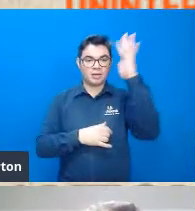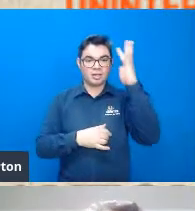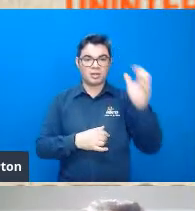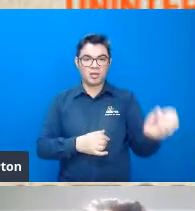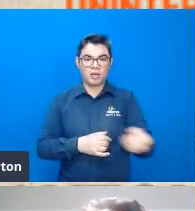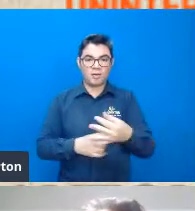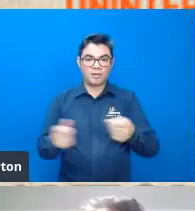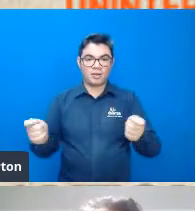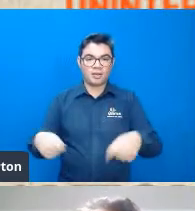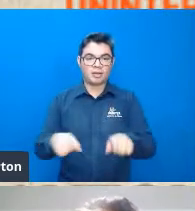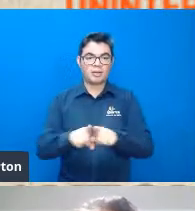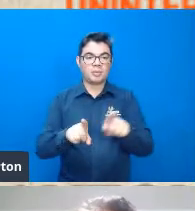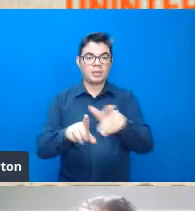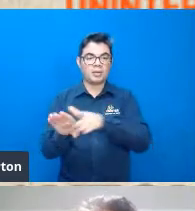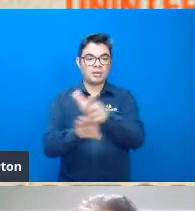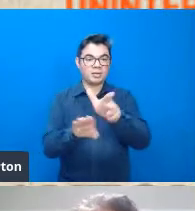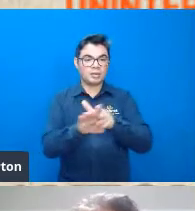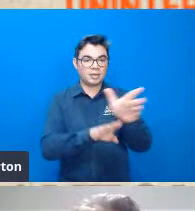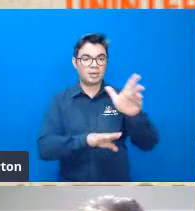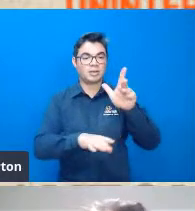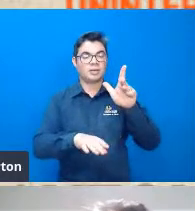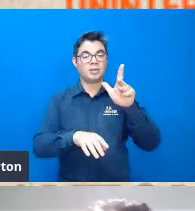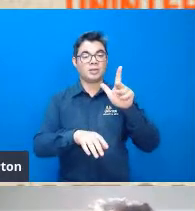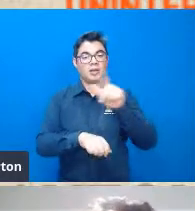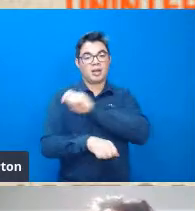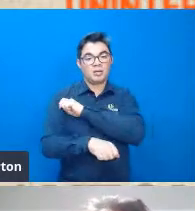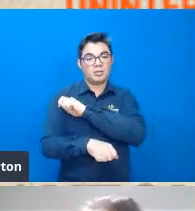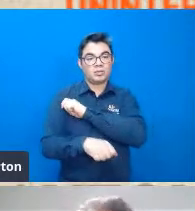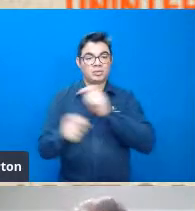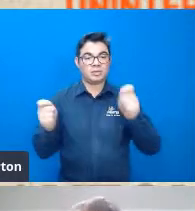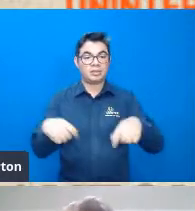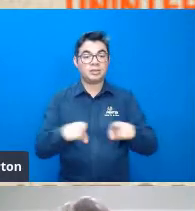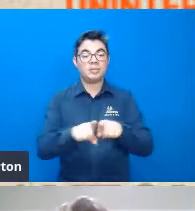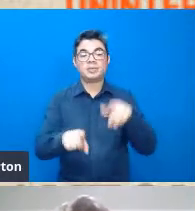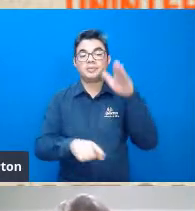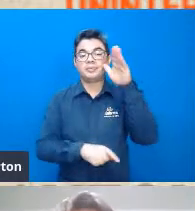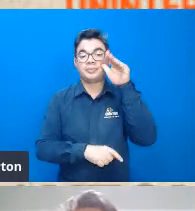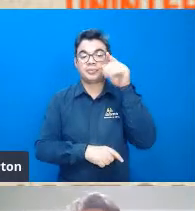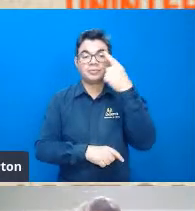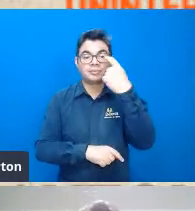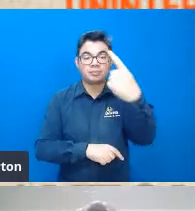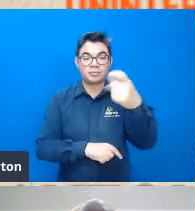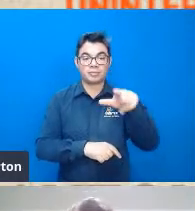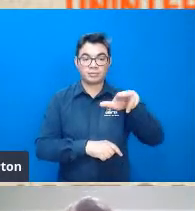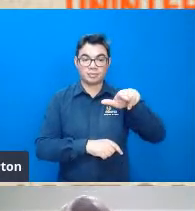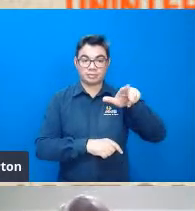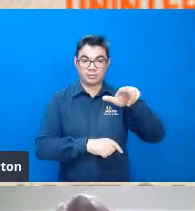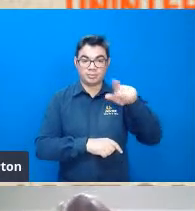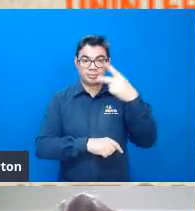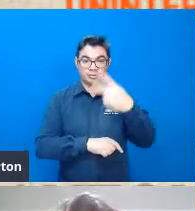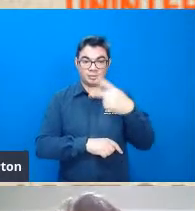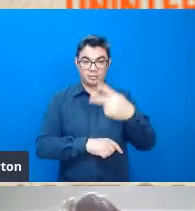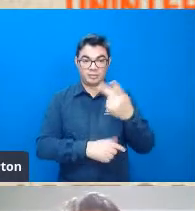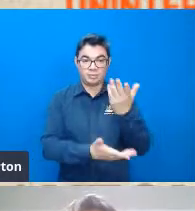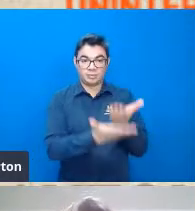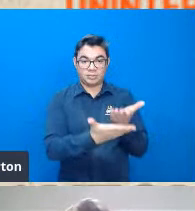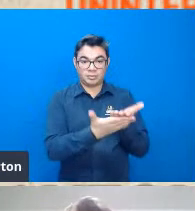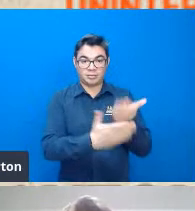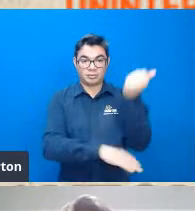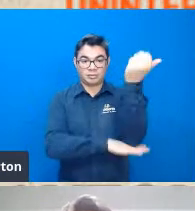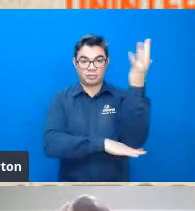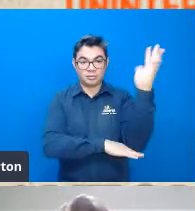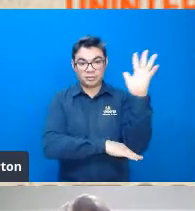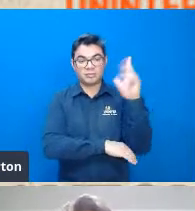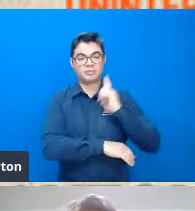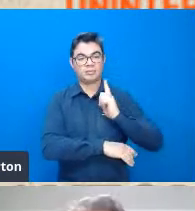continuava orientando alunos de maneira informal e uma curiosidade como eu comentei o irmão dele que também foi um ecólogo proeminente dessa